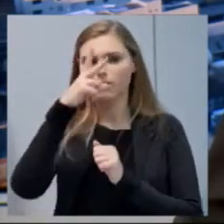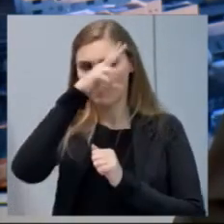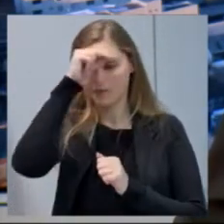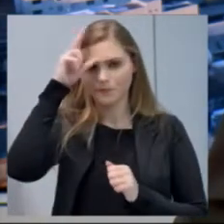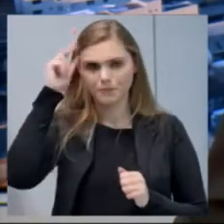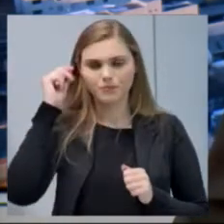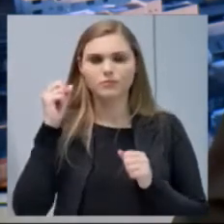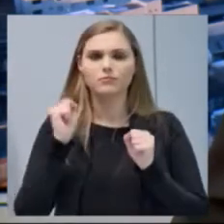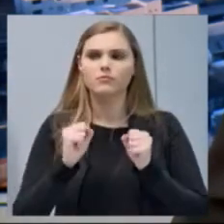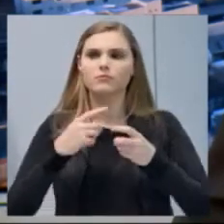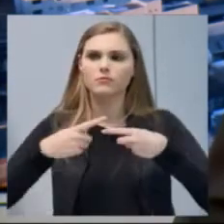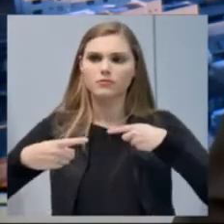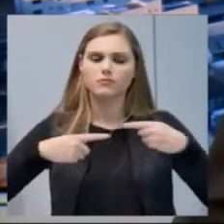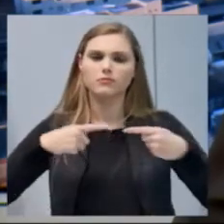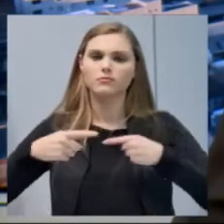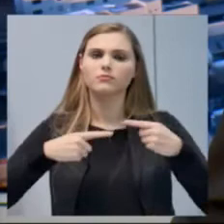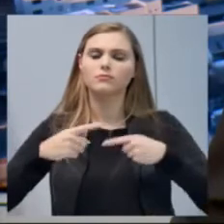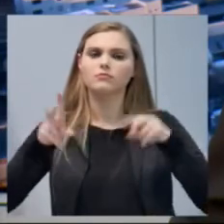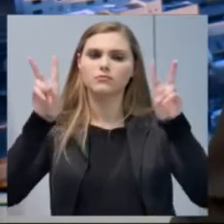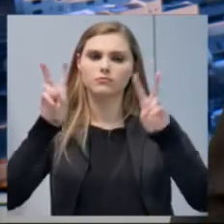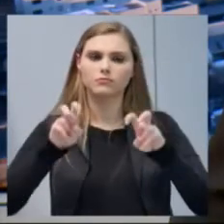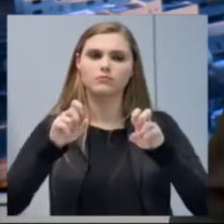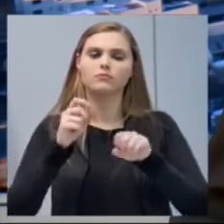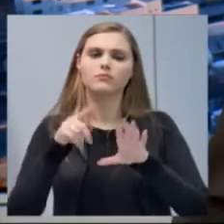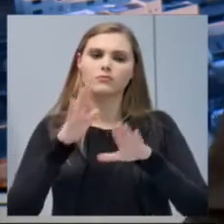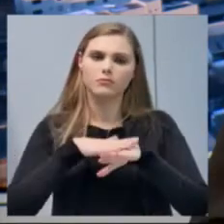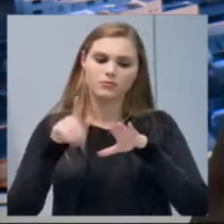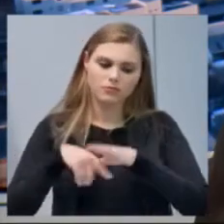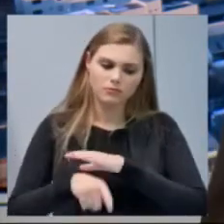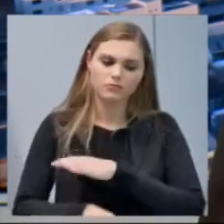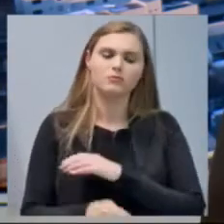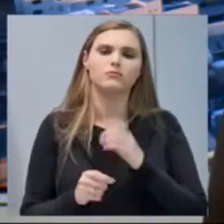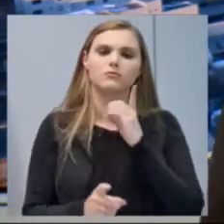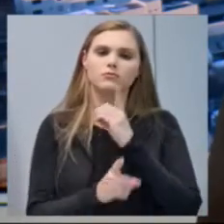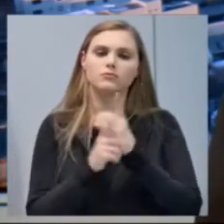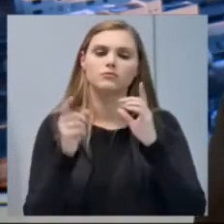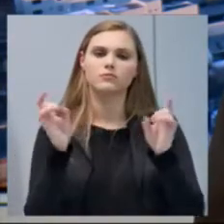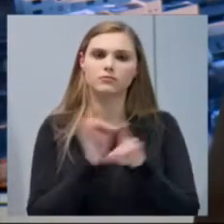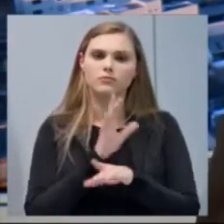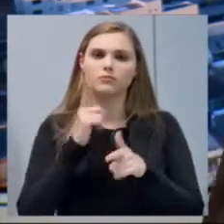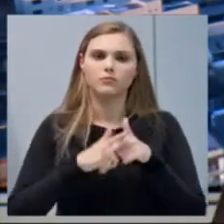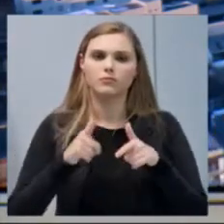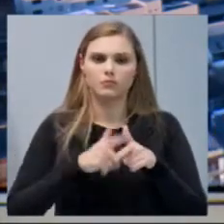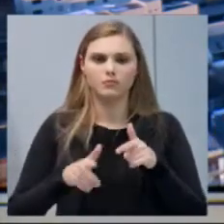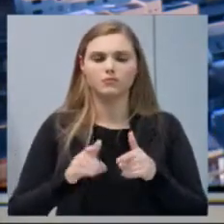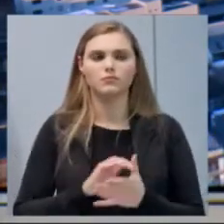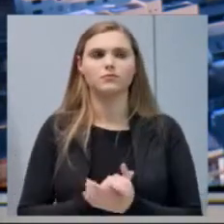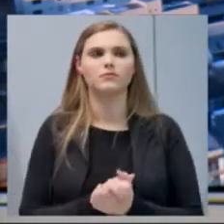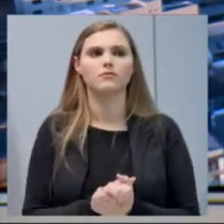esse assunto com maior profundidade e buscar a solução também para esse problema. Vereador Arnaldo, tem uma parte.